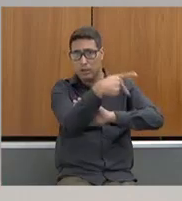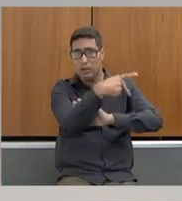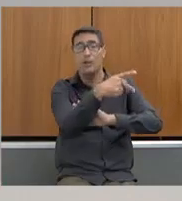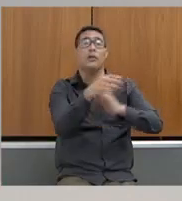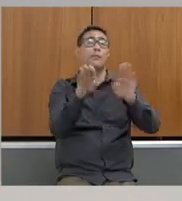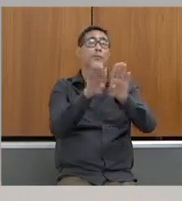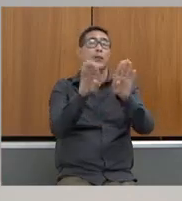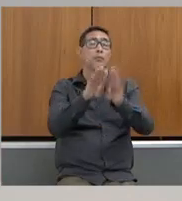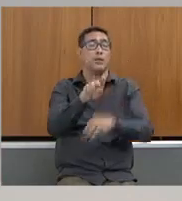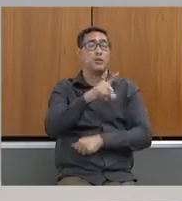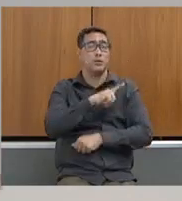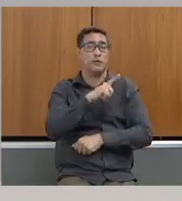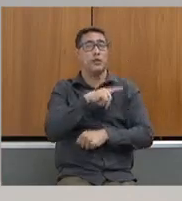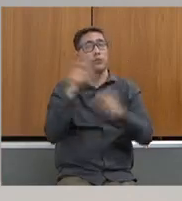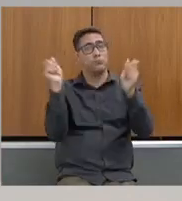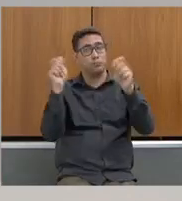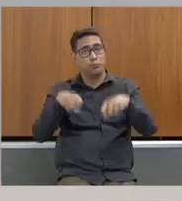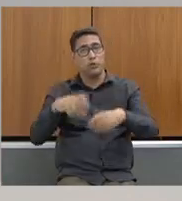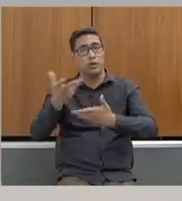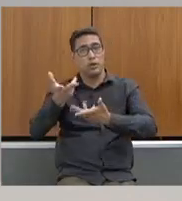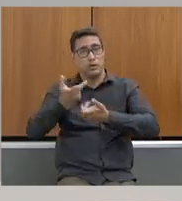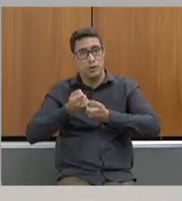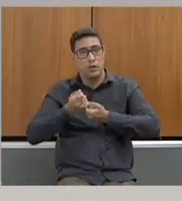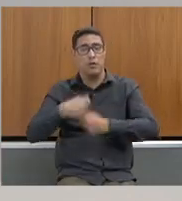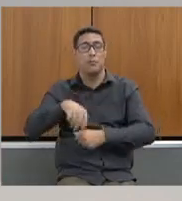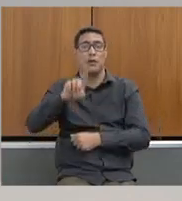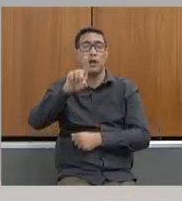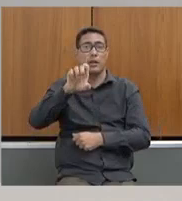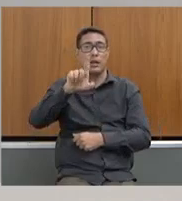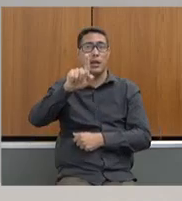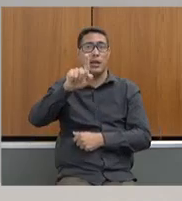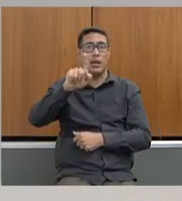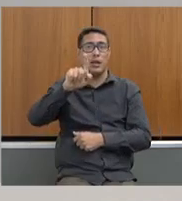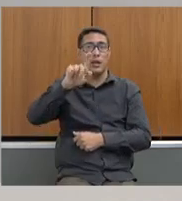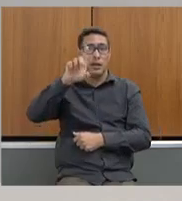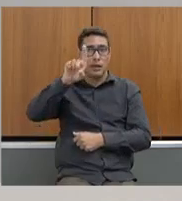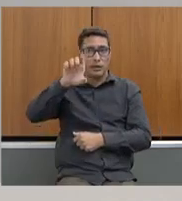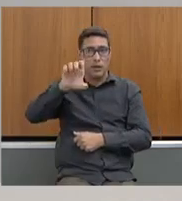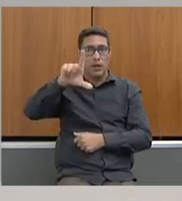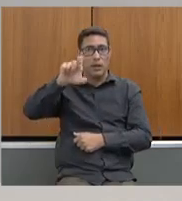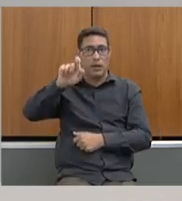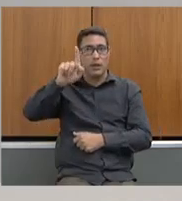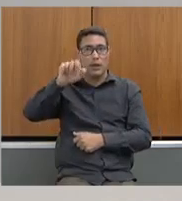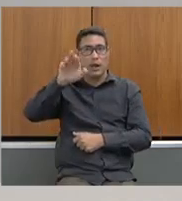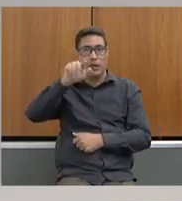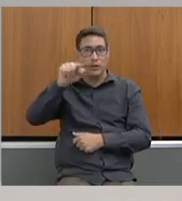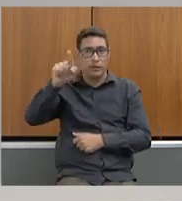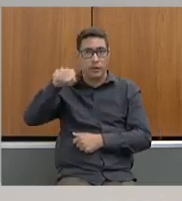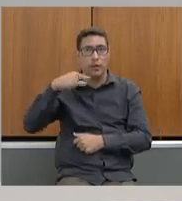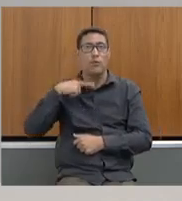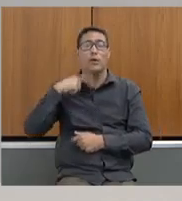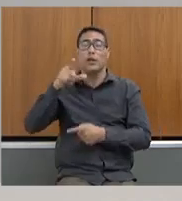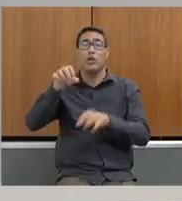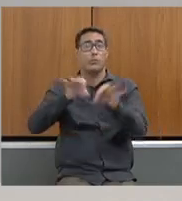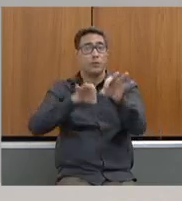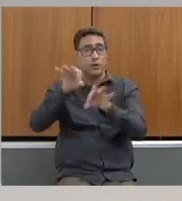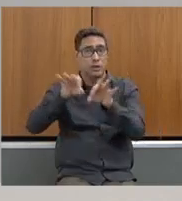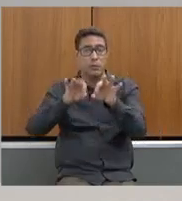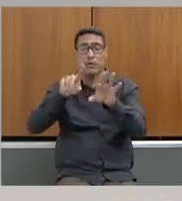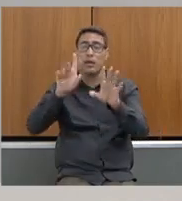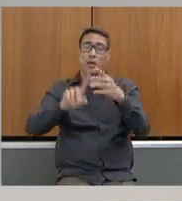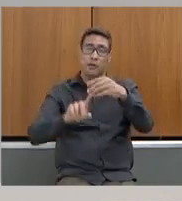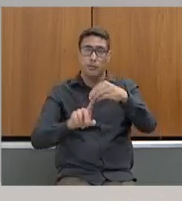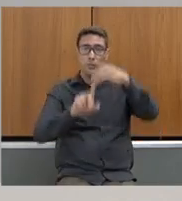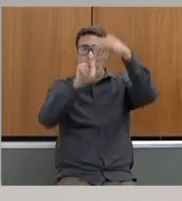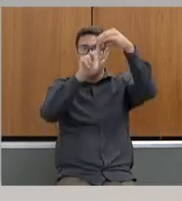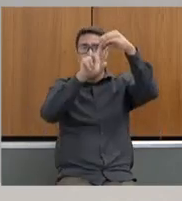que estivessem em condição de receber a delegação. E o nosso planejamento está baseado nessas prioridades estabelecidas